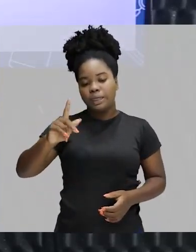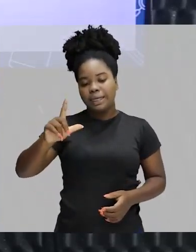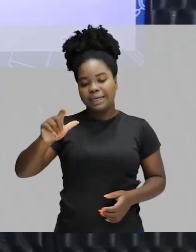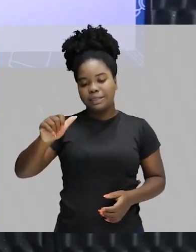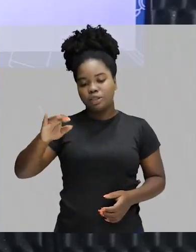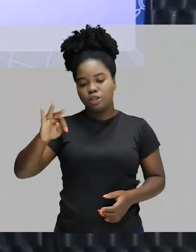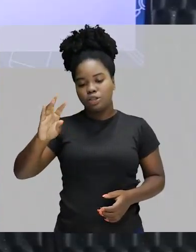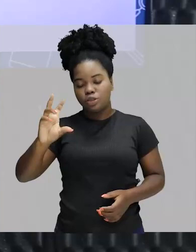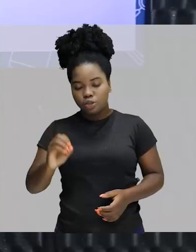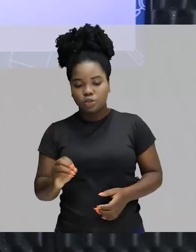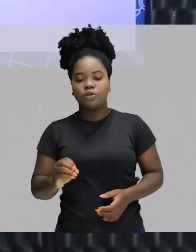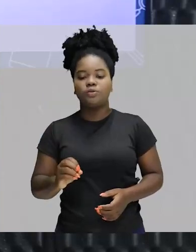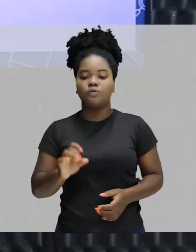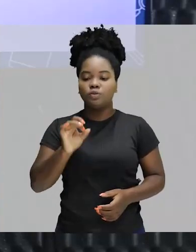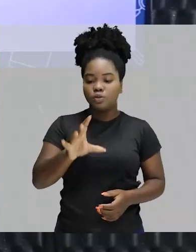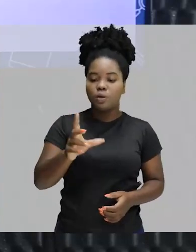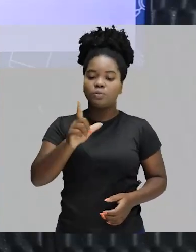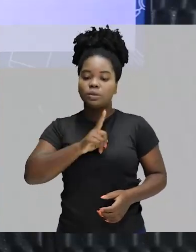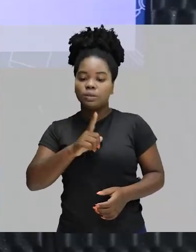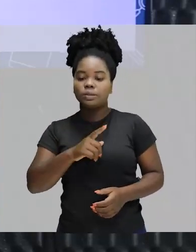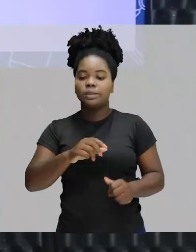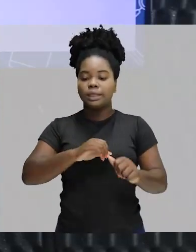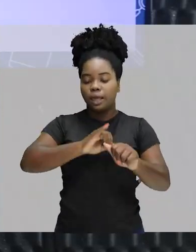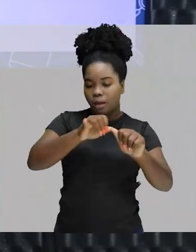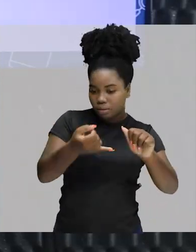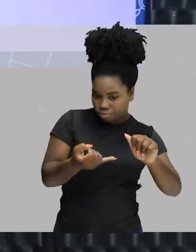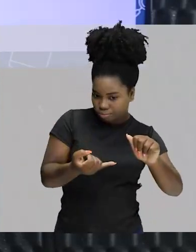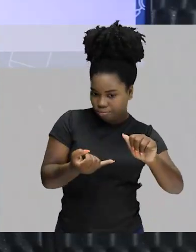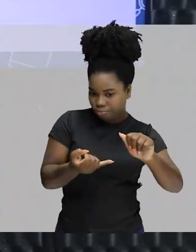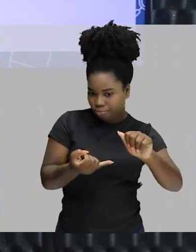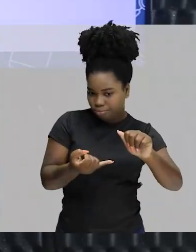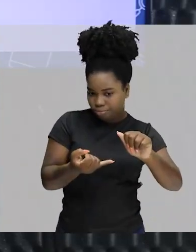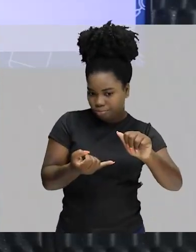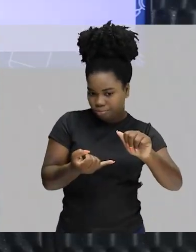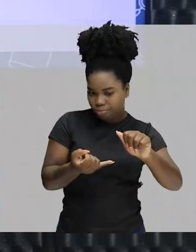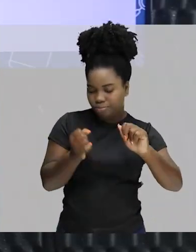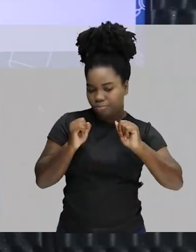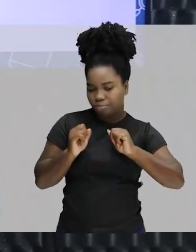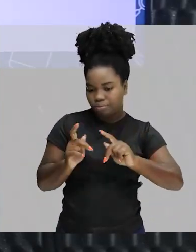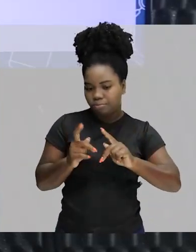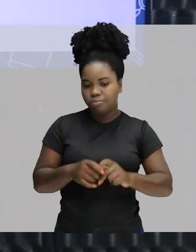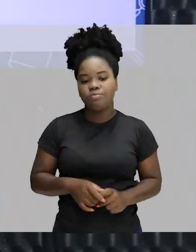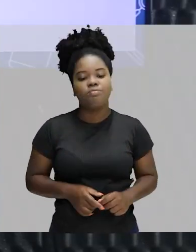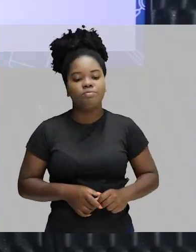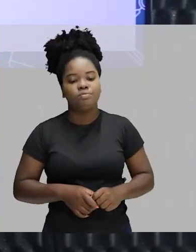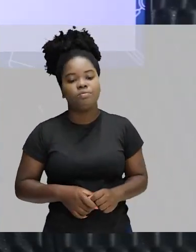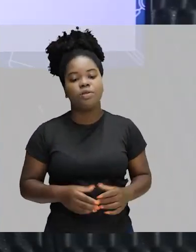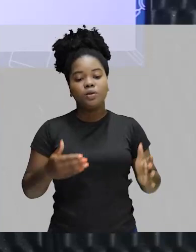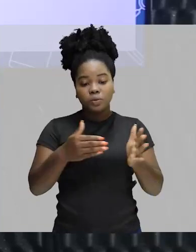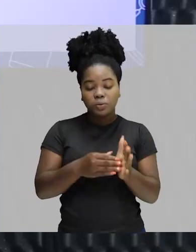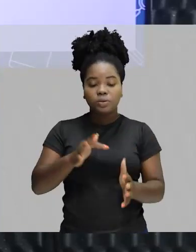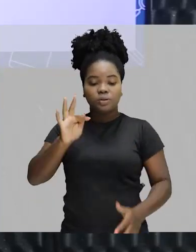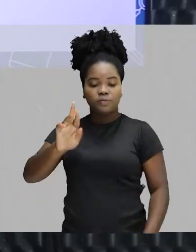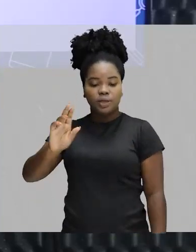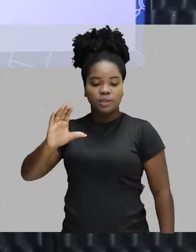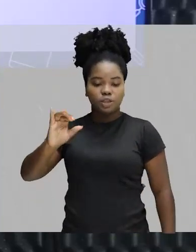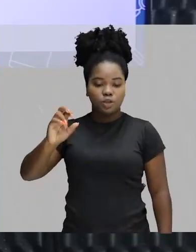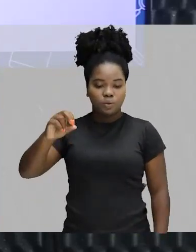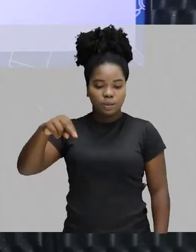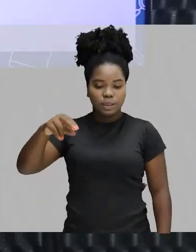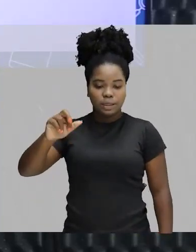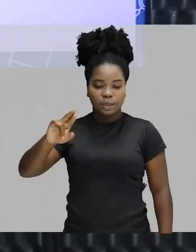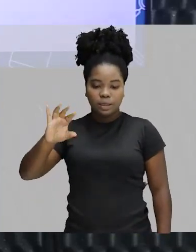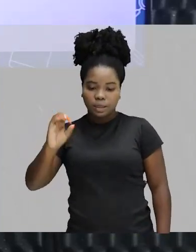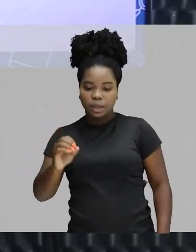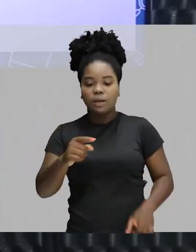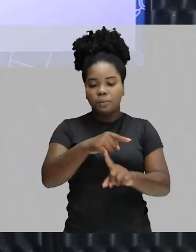empregados com valor de adjetivo. Se eles forem empregados com valor de adjetivo, eles fazem essa flexão. Os fracionários meio